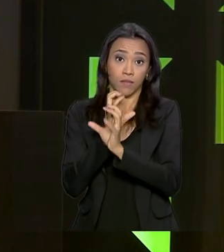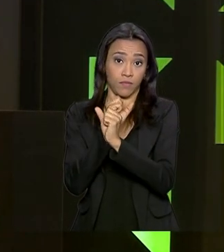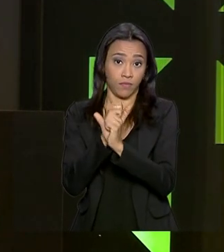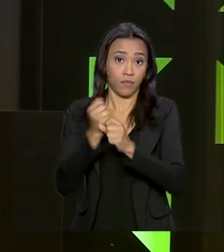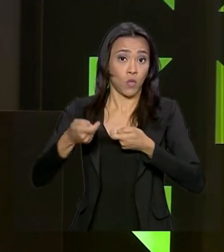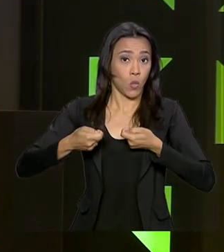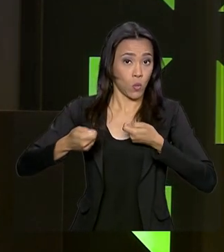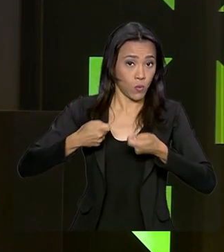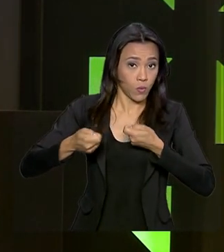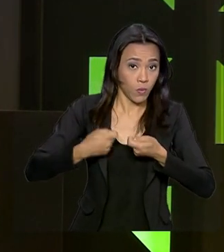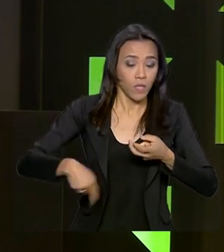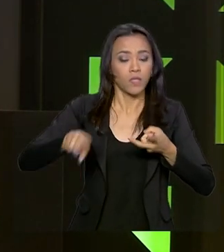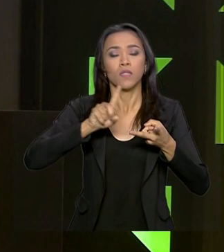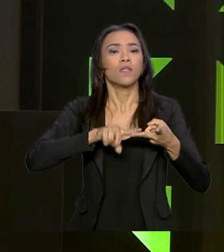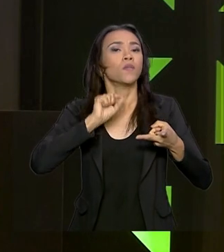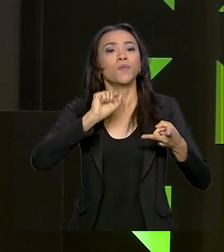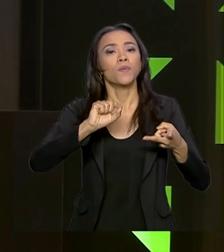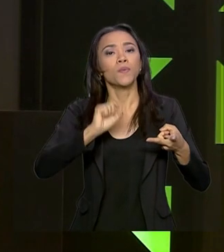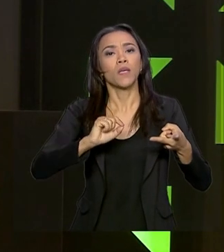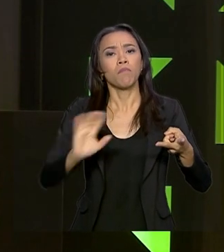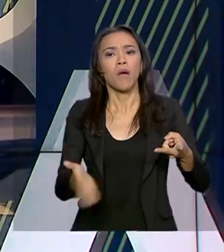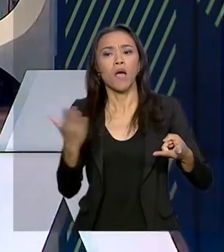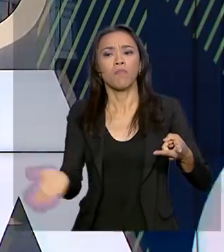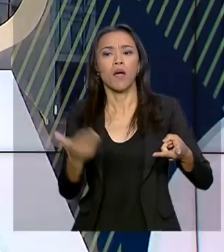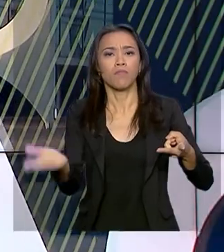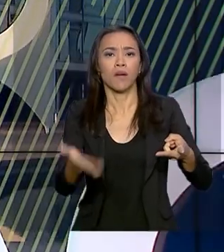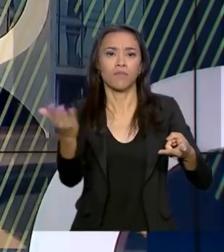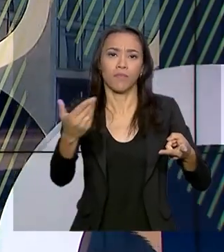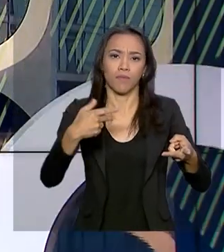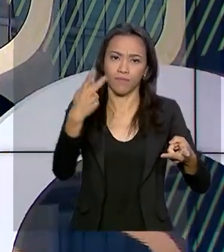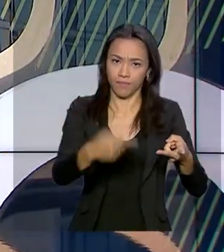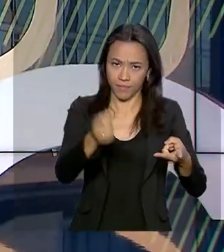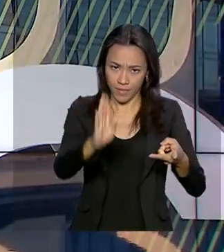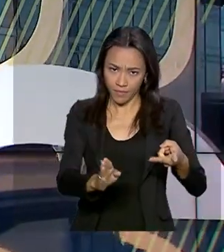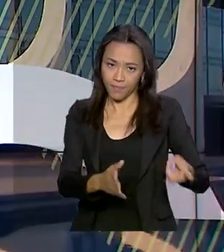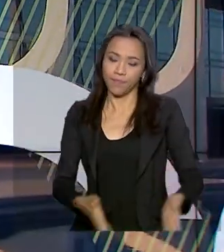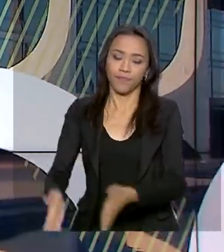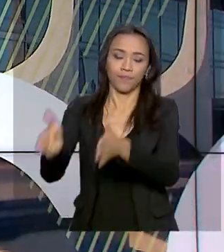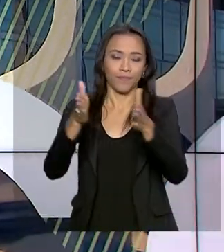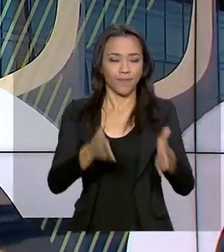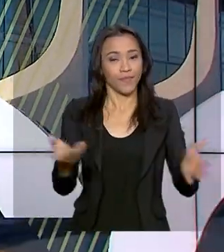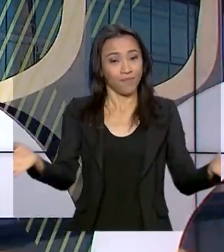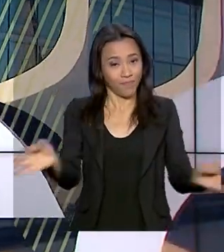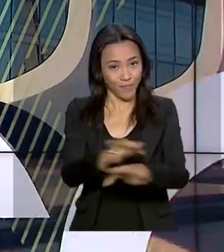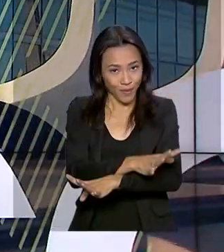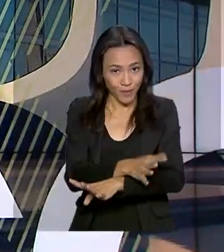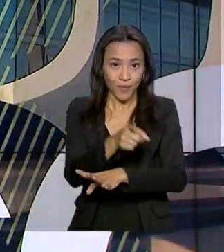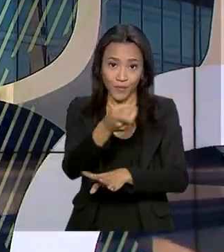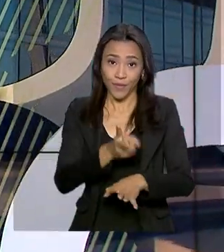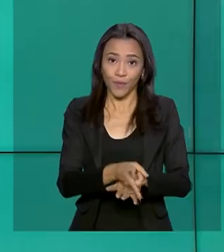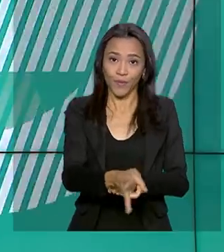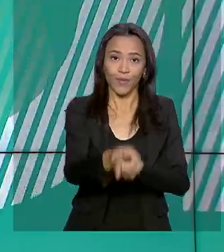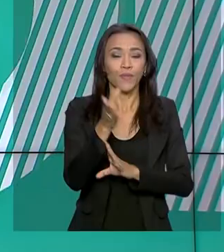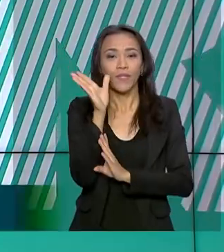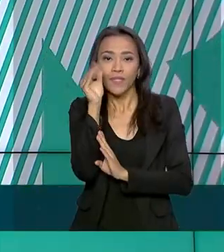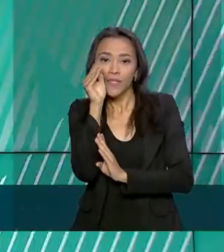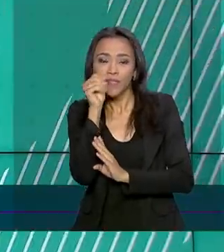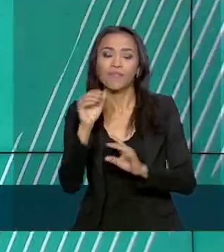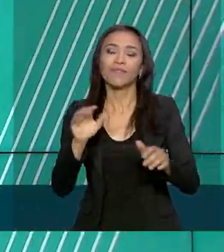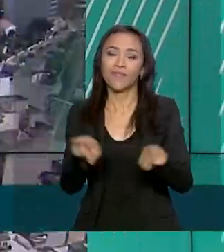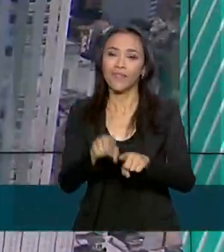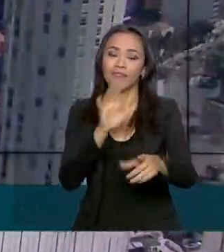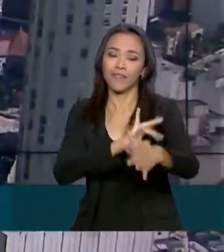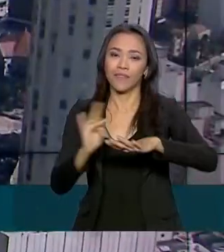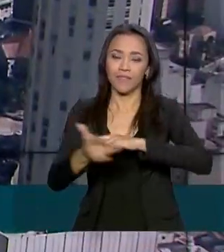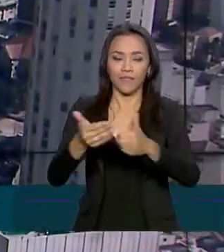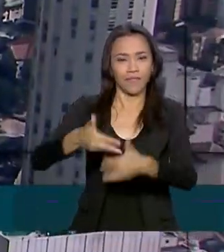públicas e da elevação da produtividade. O governo agora fica por aqui. Continue nos acompanhando também